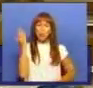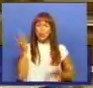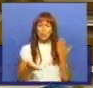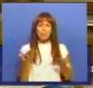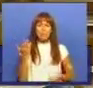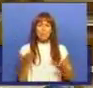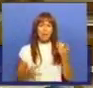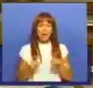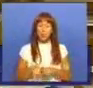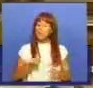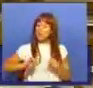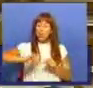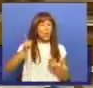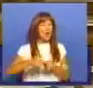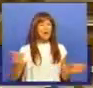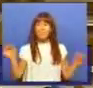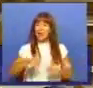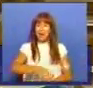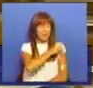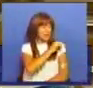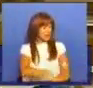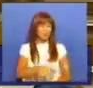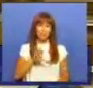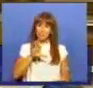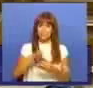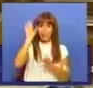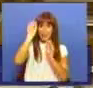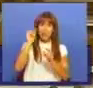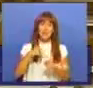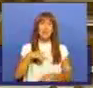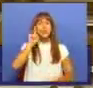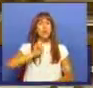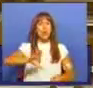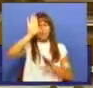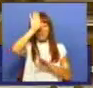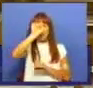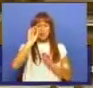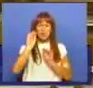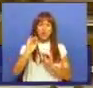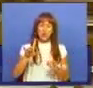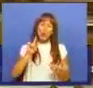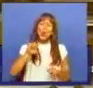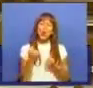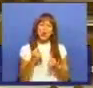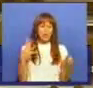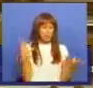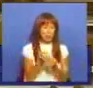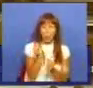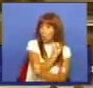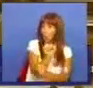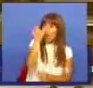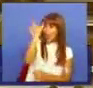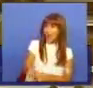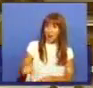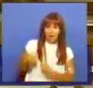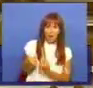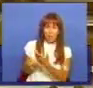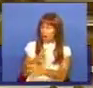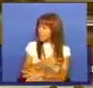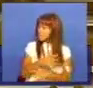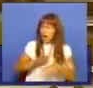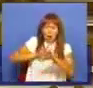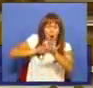Este foi o ano mais miserável da educação. A Sra. Ministra conseguiu juntar contra ela a maior